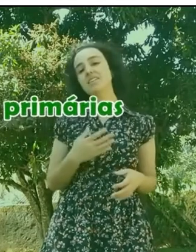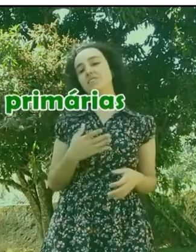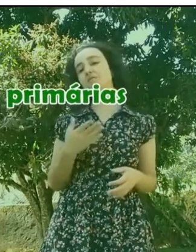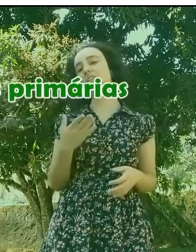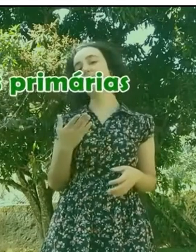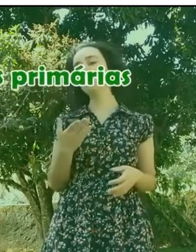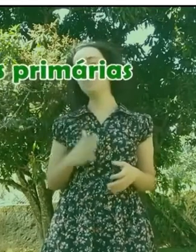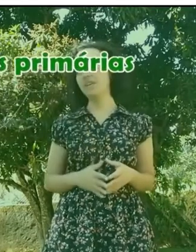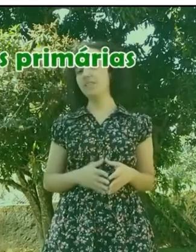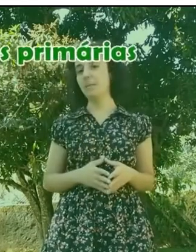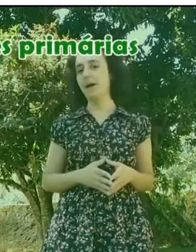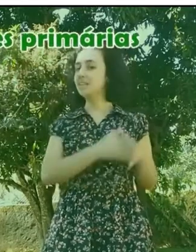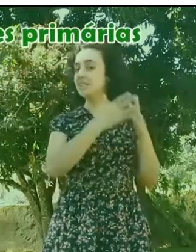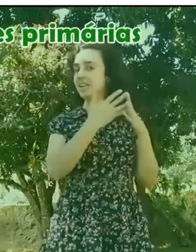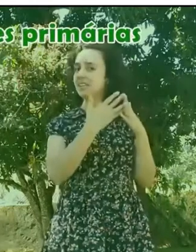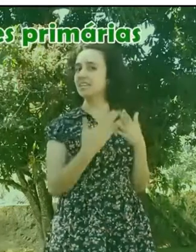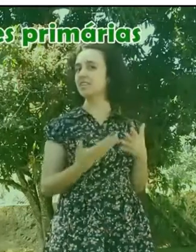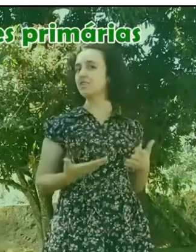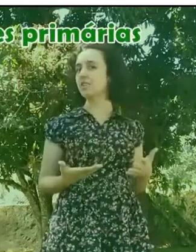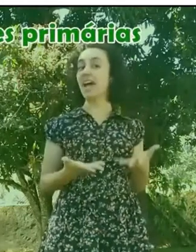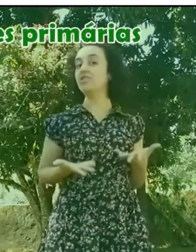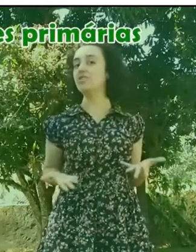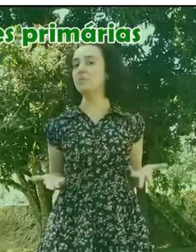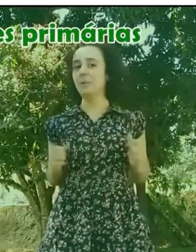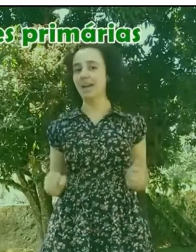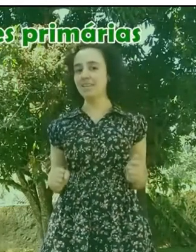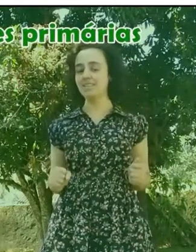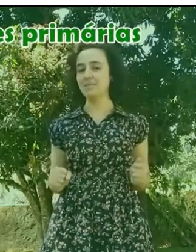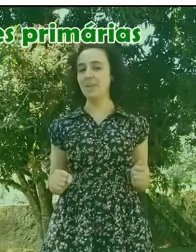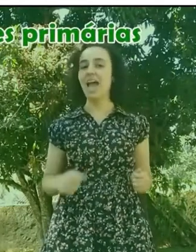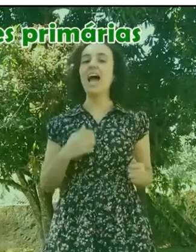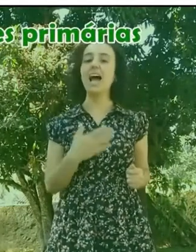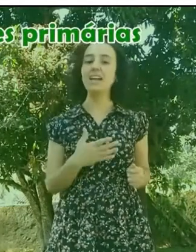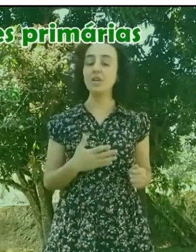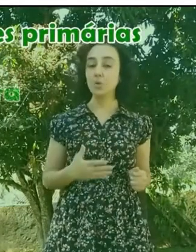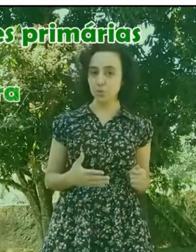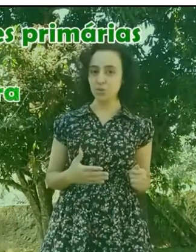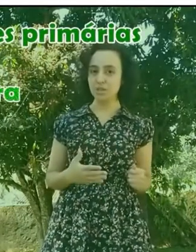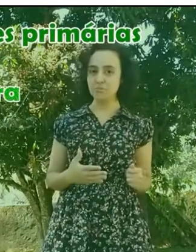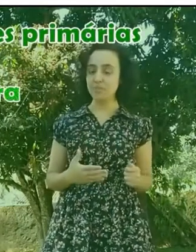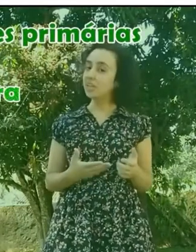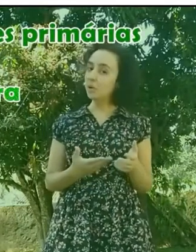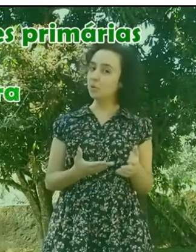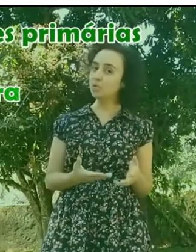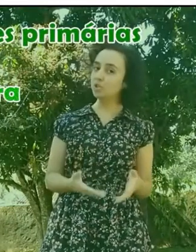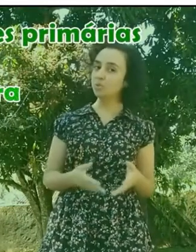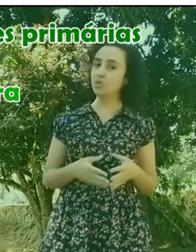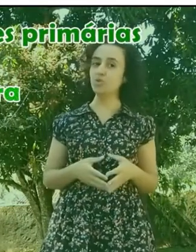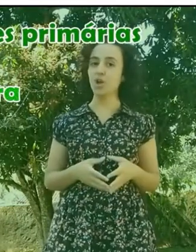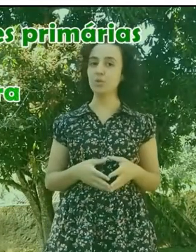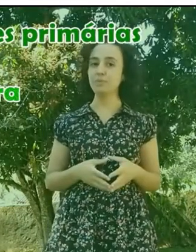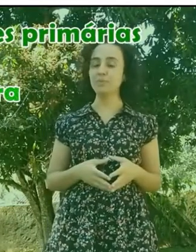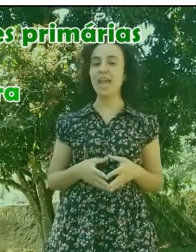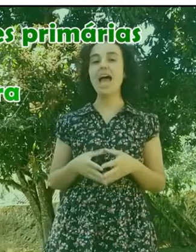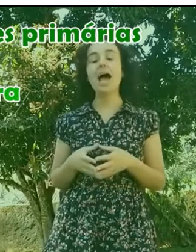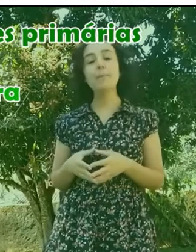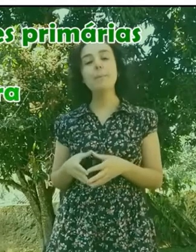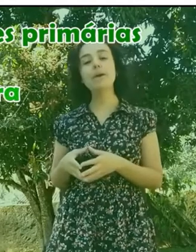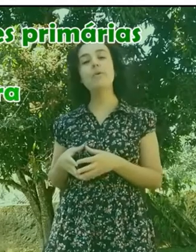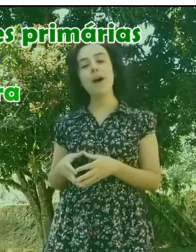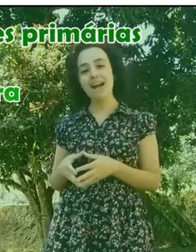Há três atividades principais dentre as atividades primárias. A agricultura, que é o cultivo do solo.